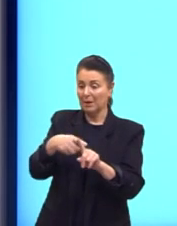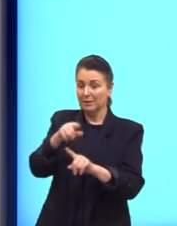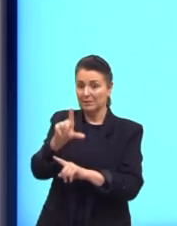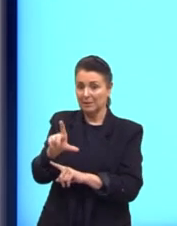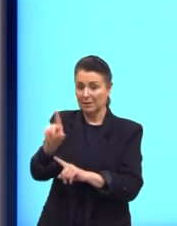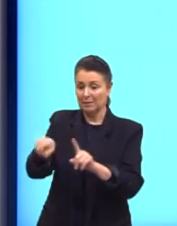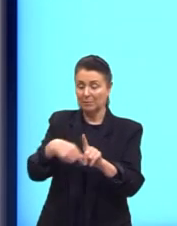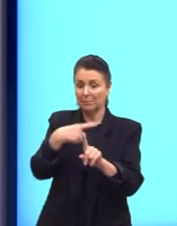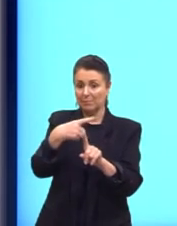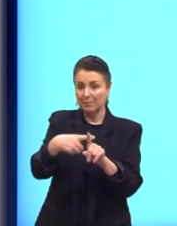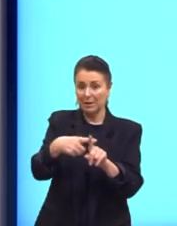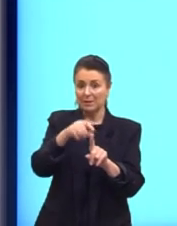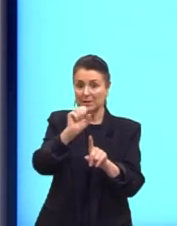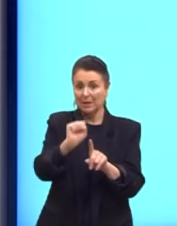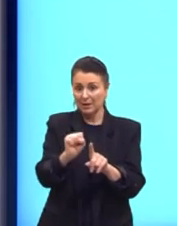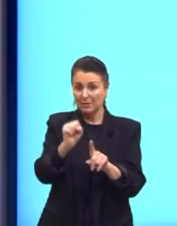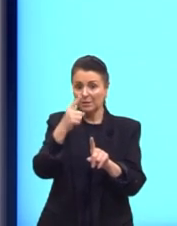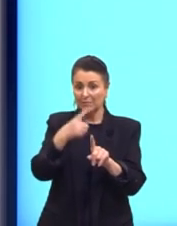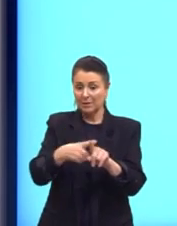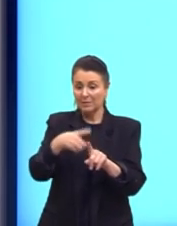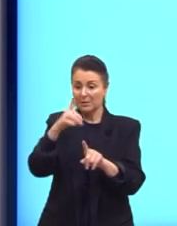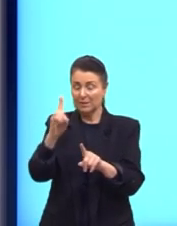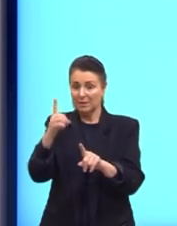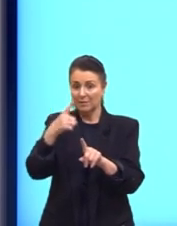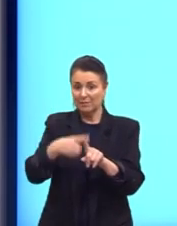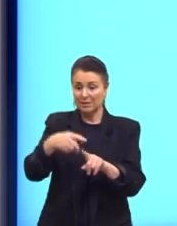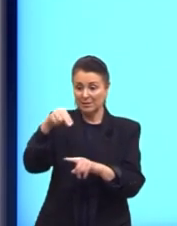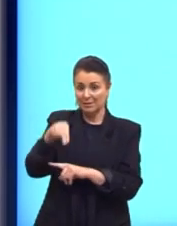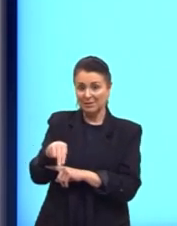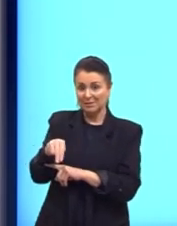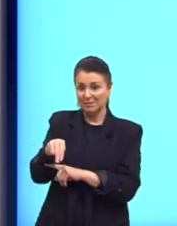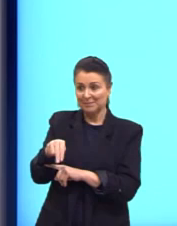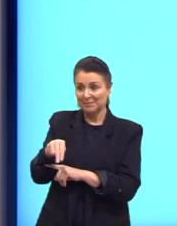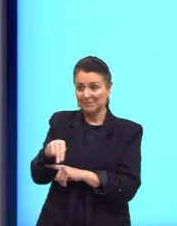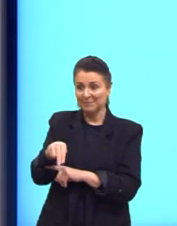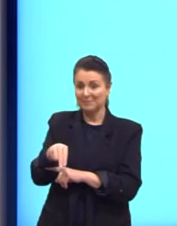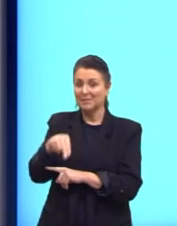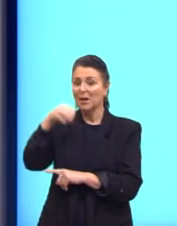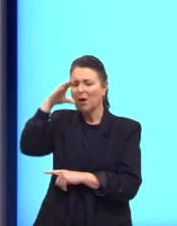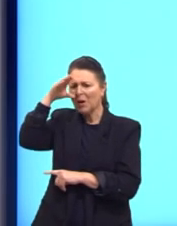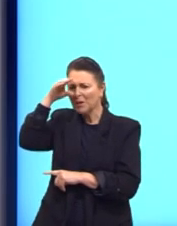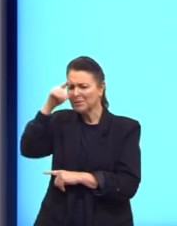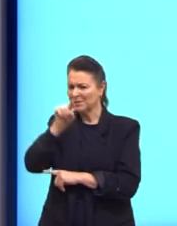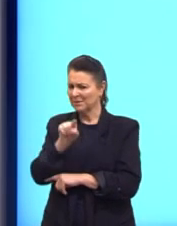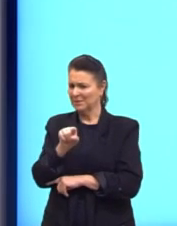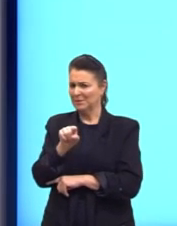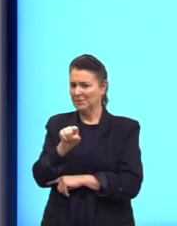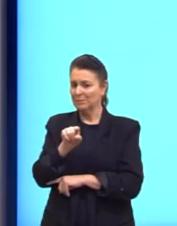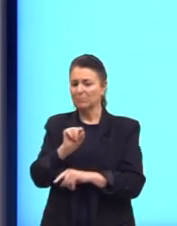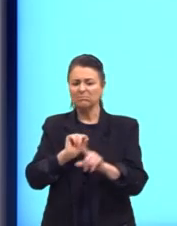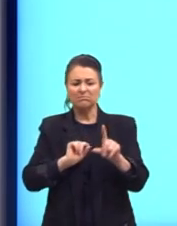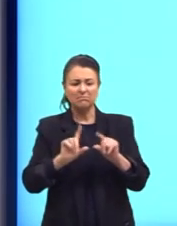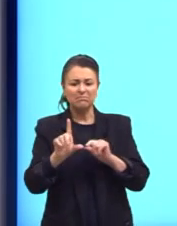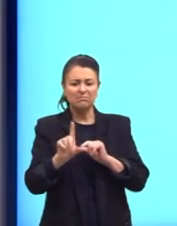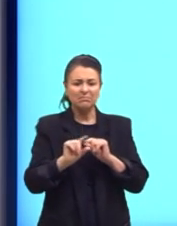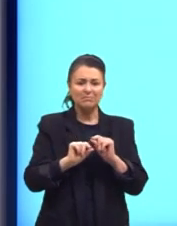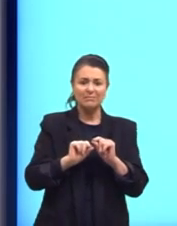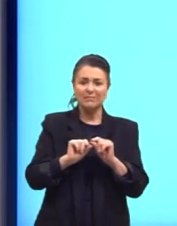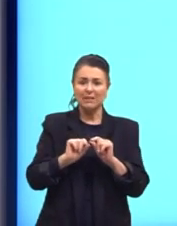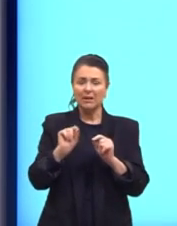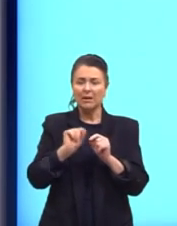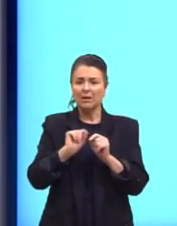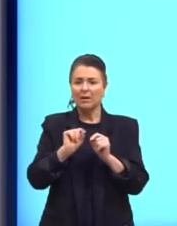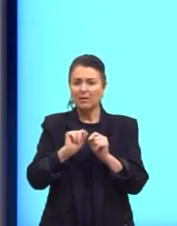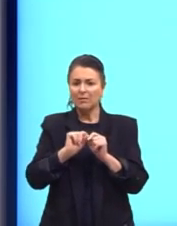mais S vezes D vezes N. Se nós observarmos ali nas nossas alternativas, a gente tem que fazer um